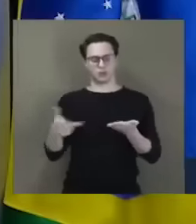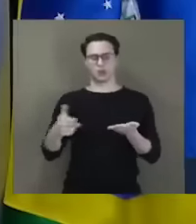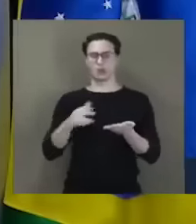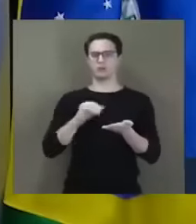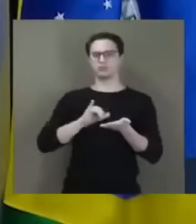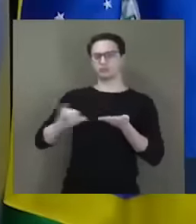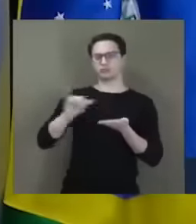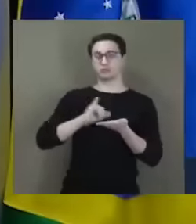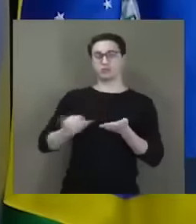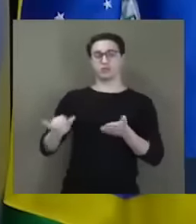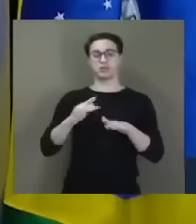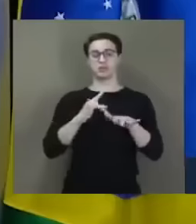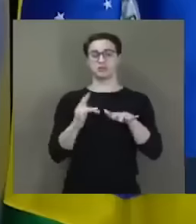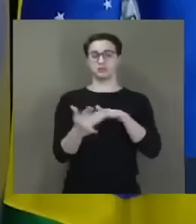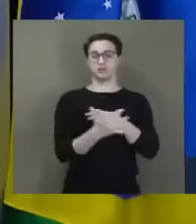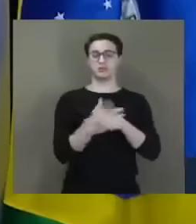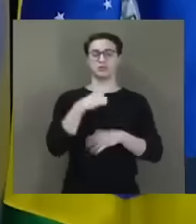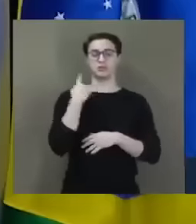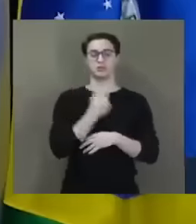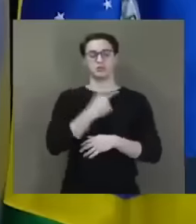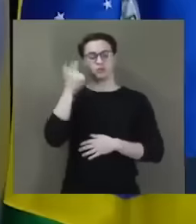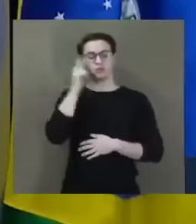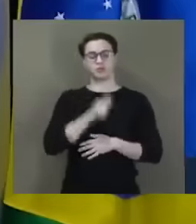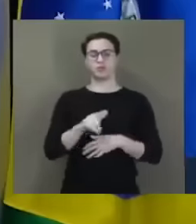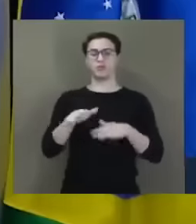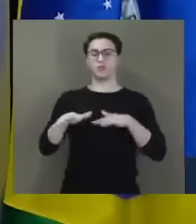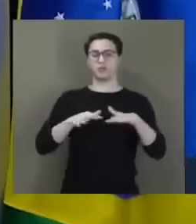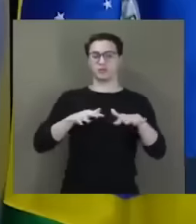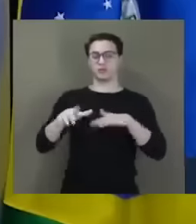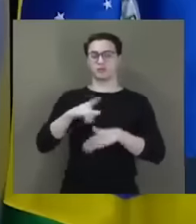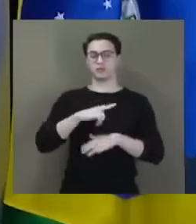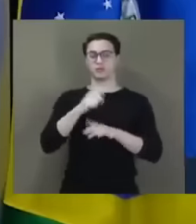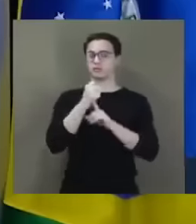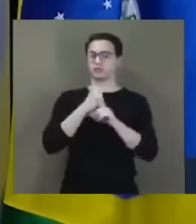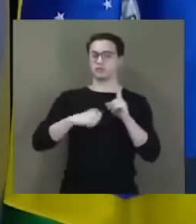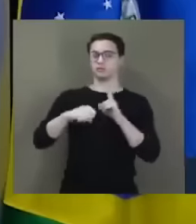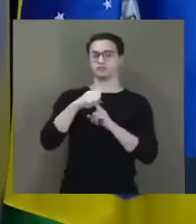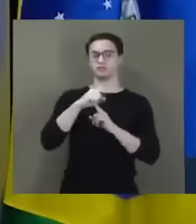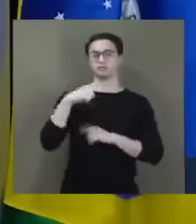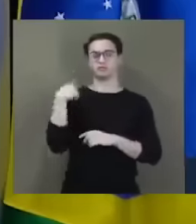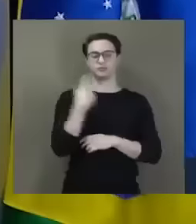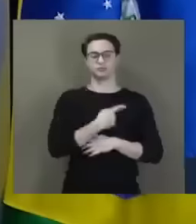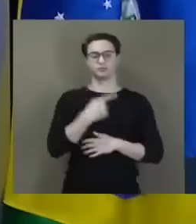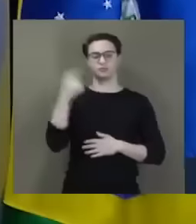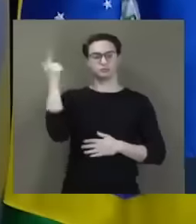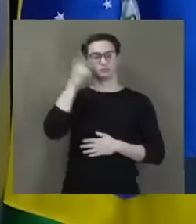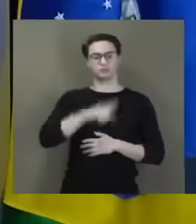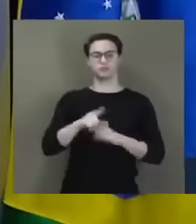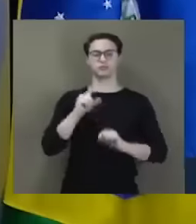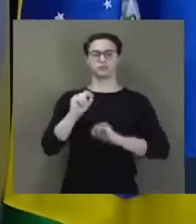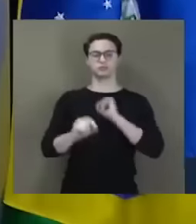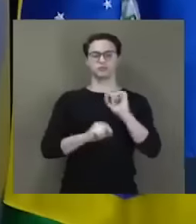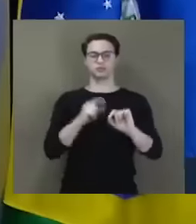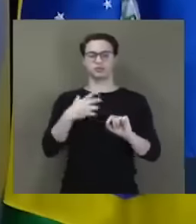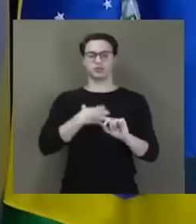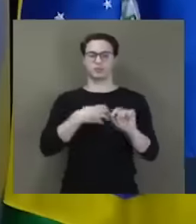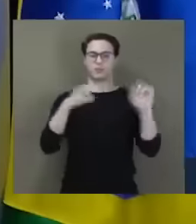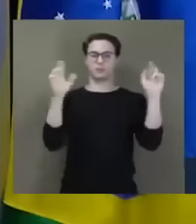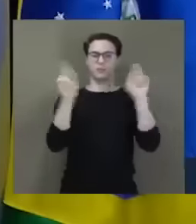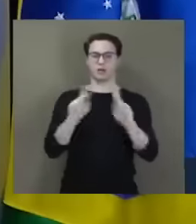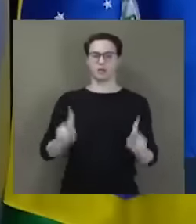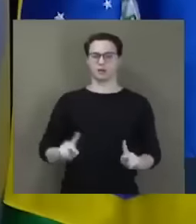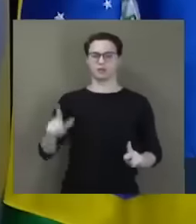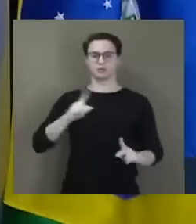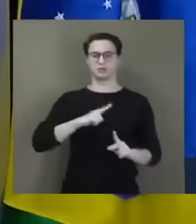nas redes sociais, possamos mobilizar a sociedade e que cobre de forma pacífica e,